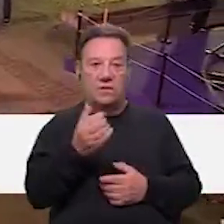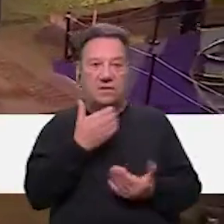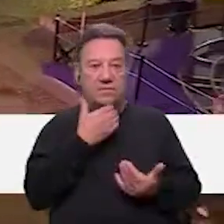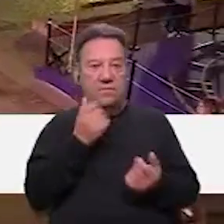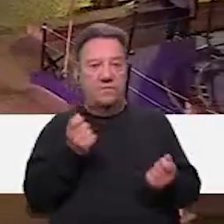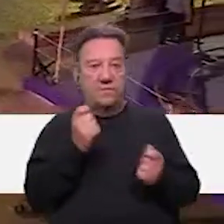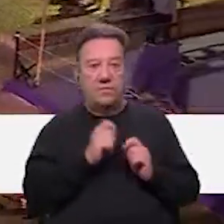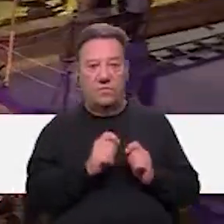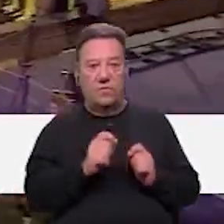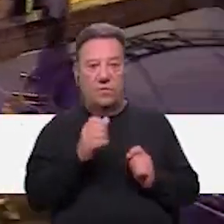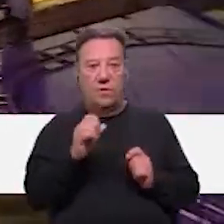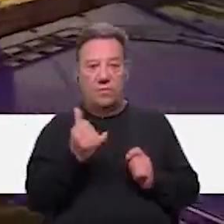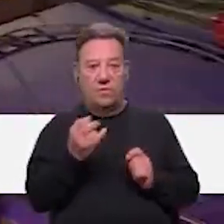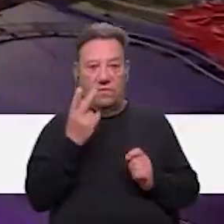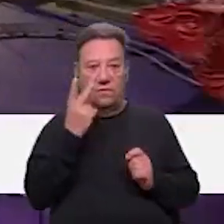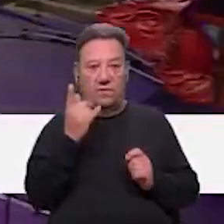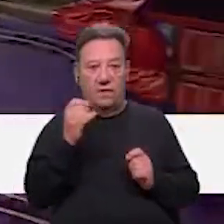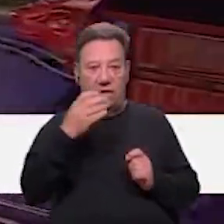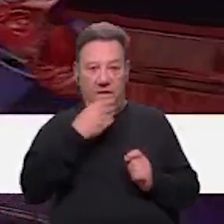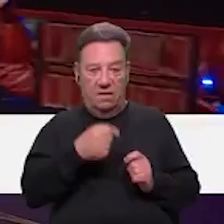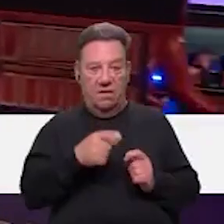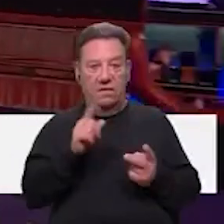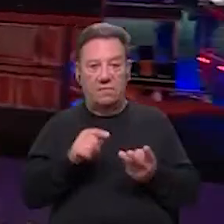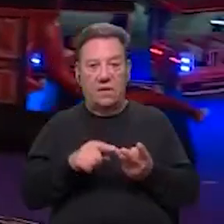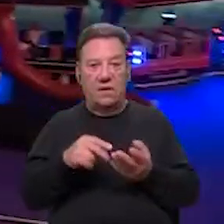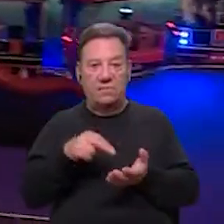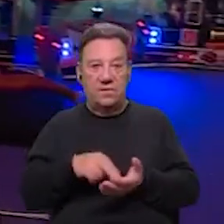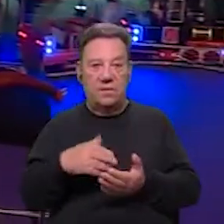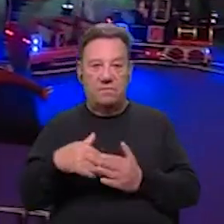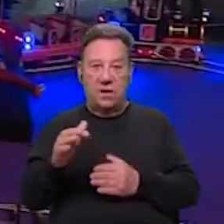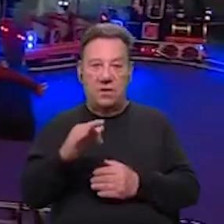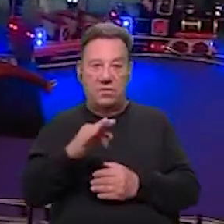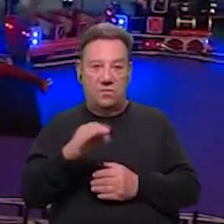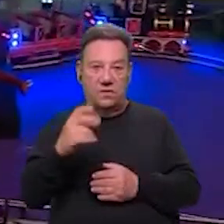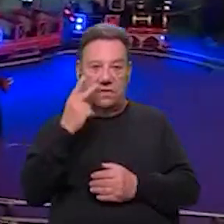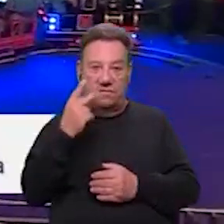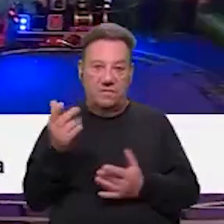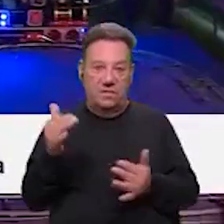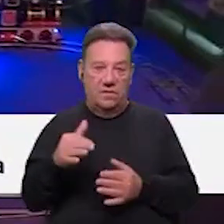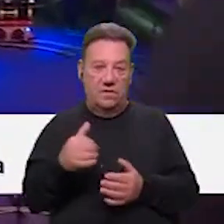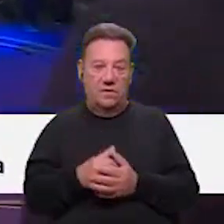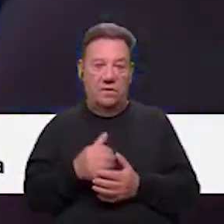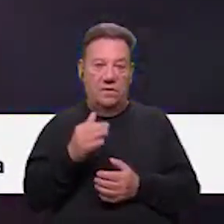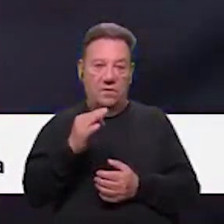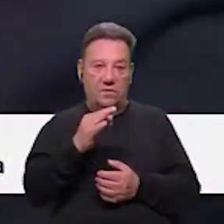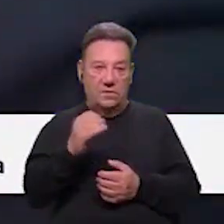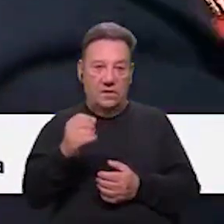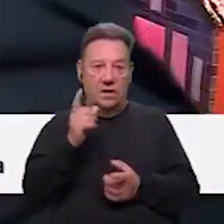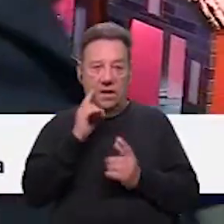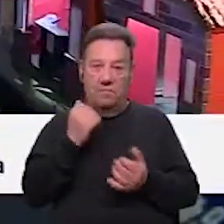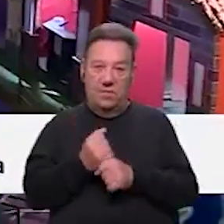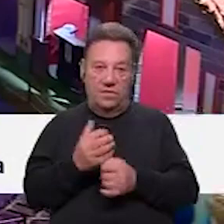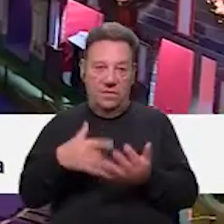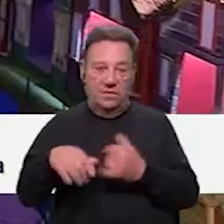promovemos durante todo o Óbito de Vila Natal, com também com a presença de mais de 400 visitantes, 400 animadores,